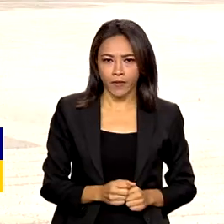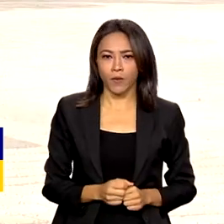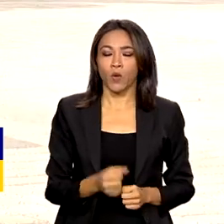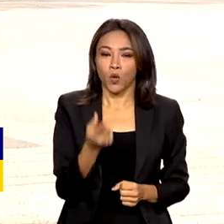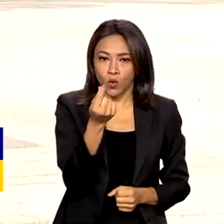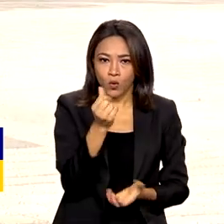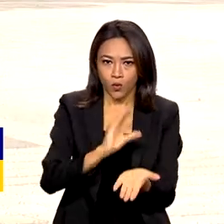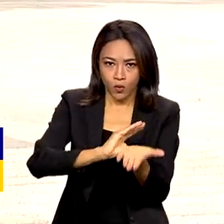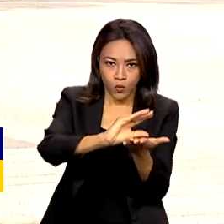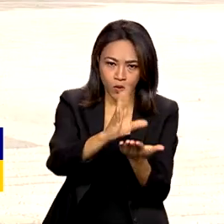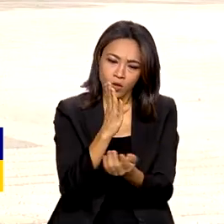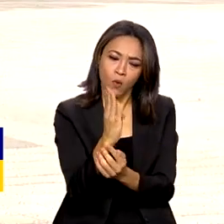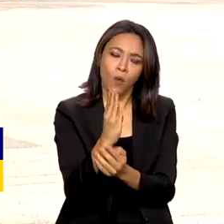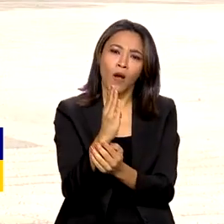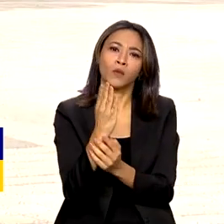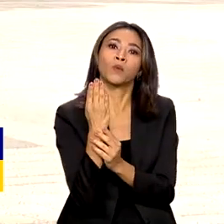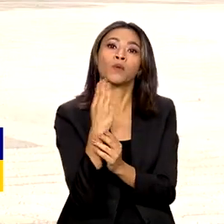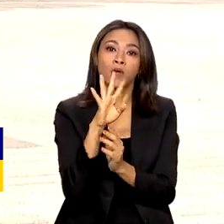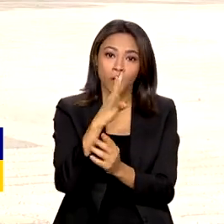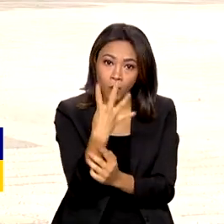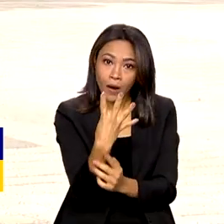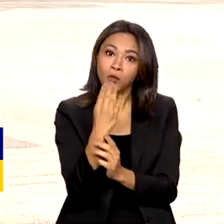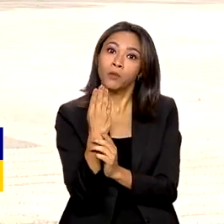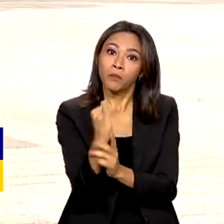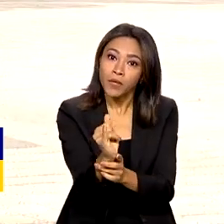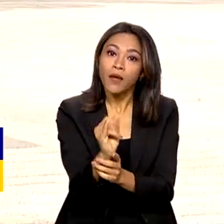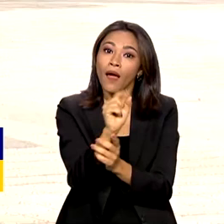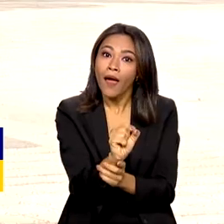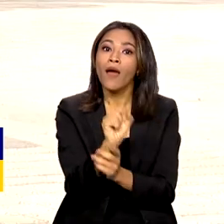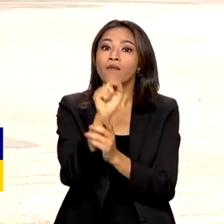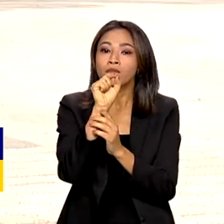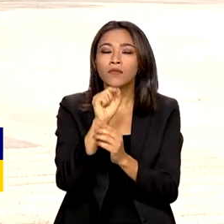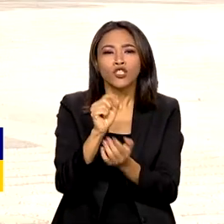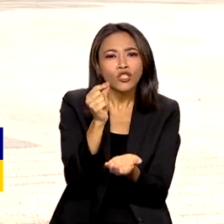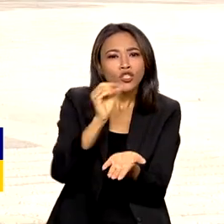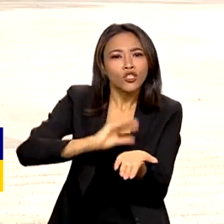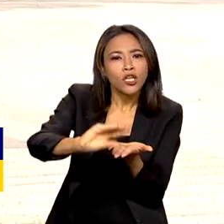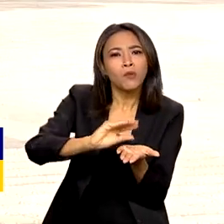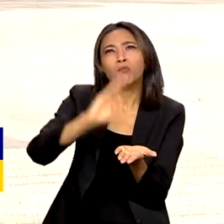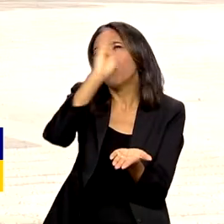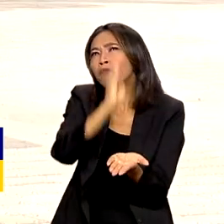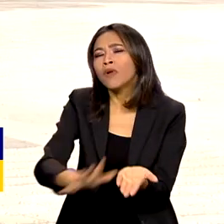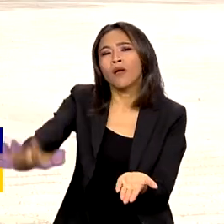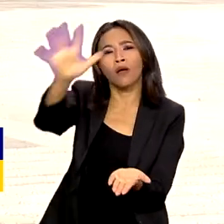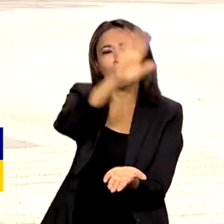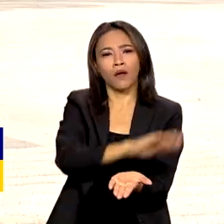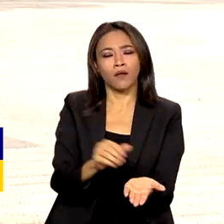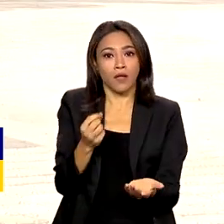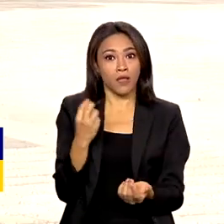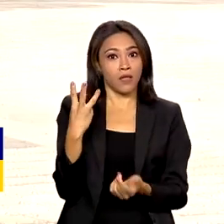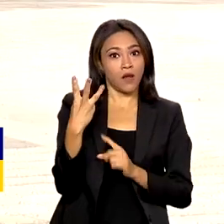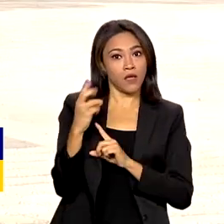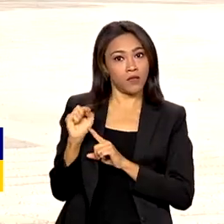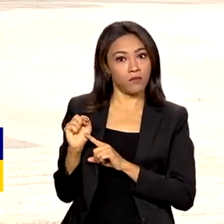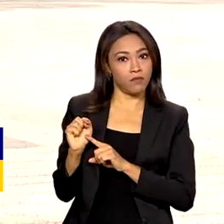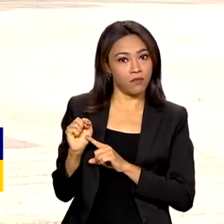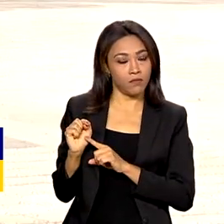4 bilhões será em todo o Brasil. E o objetivo do governo federal é que mais de 3.500